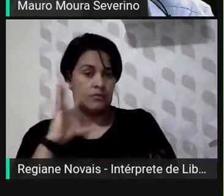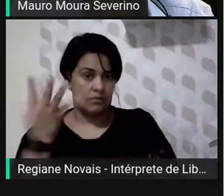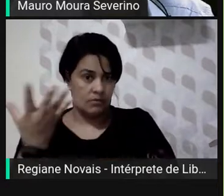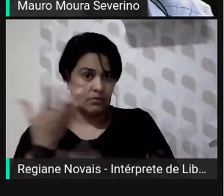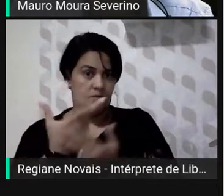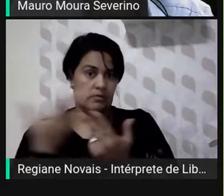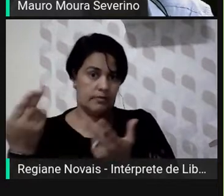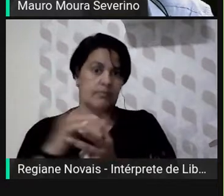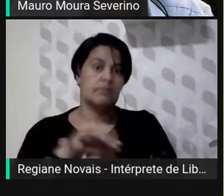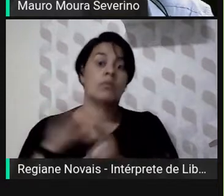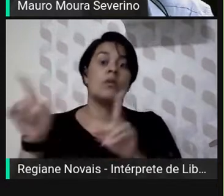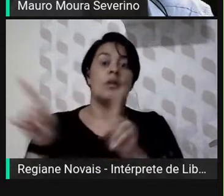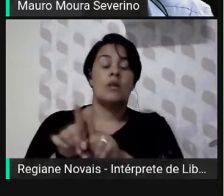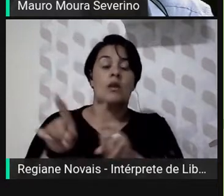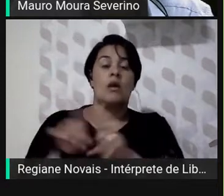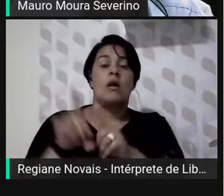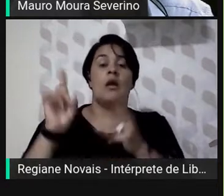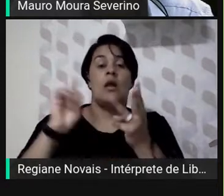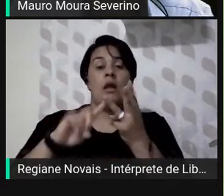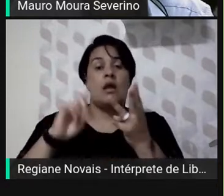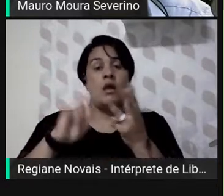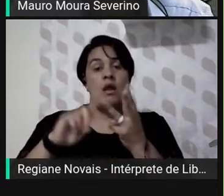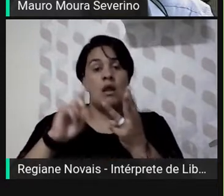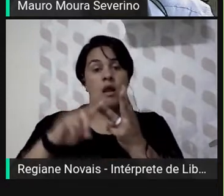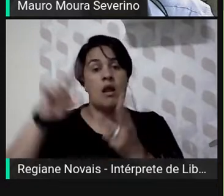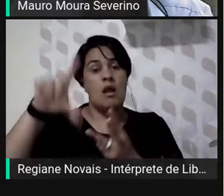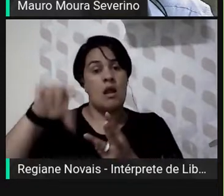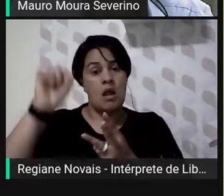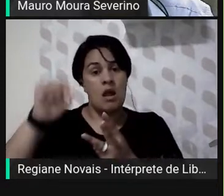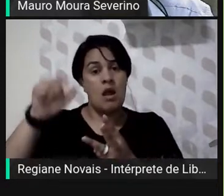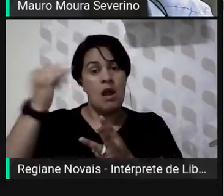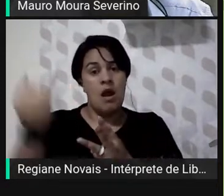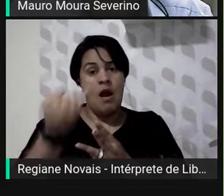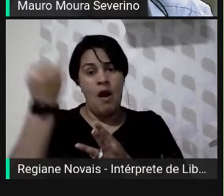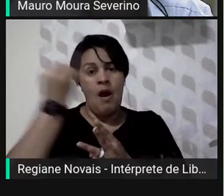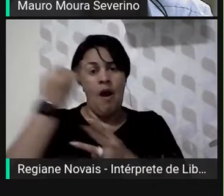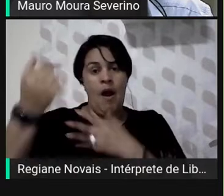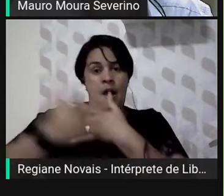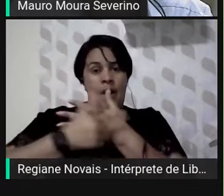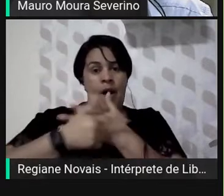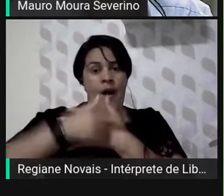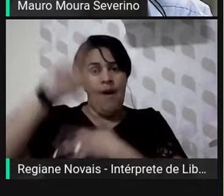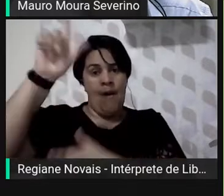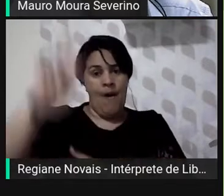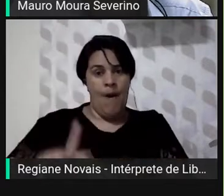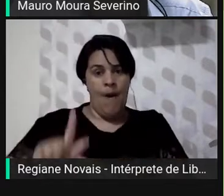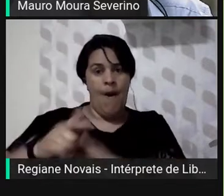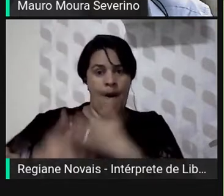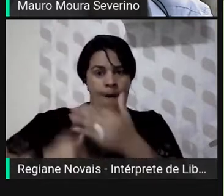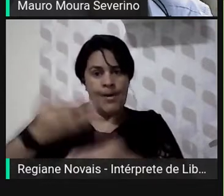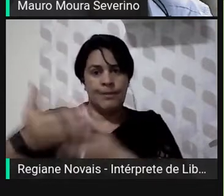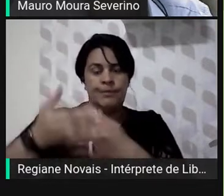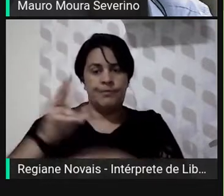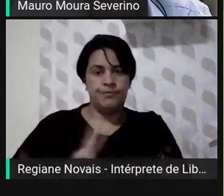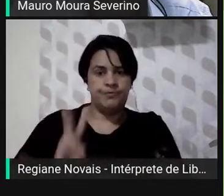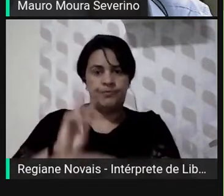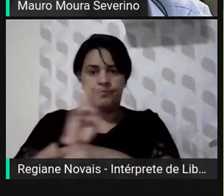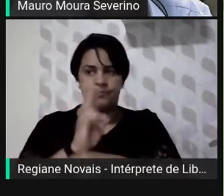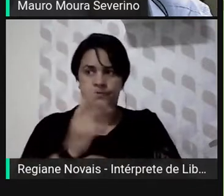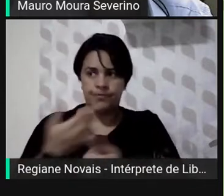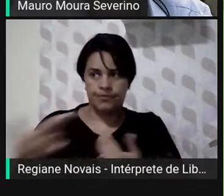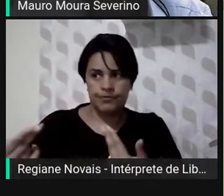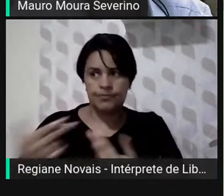Também o modelo destaca a importância do papel do gestor na condução do processo de avaliação, porque, na verdade, não